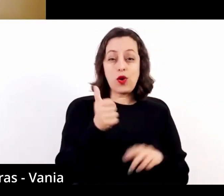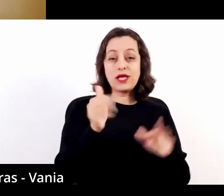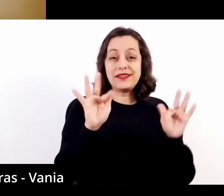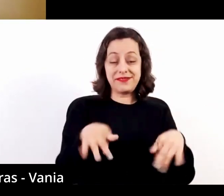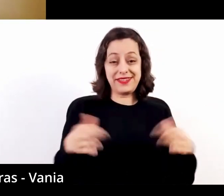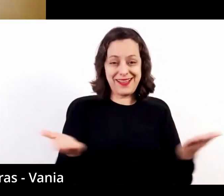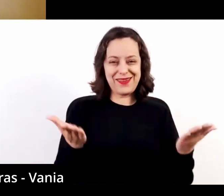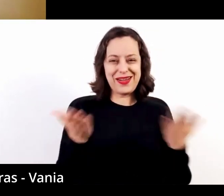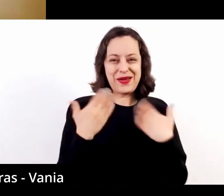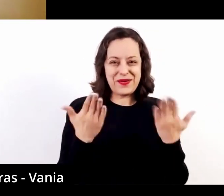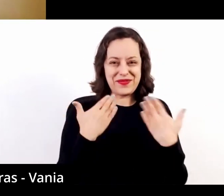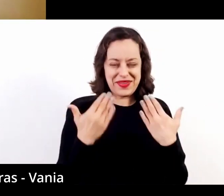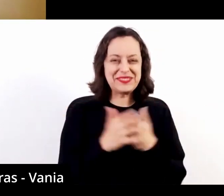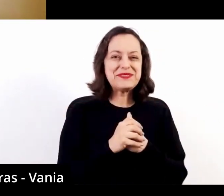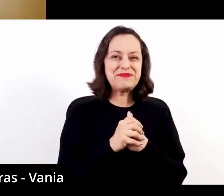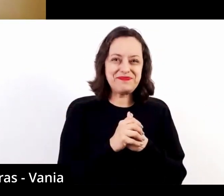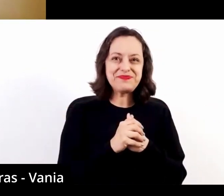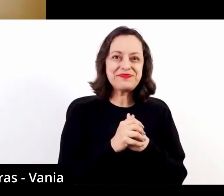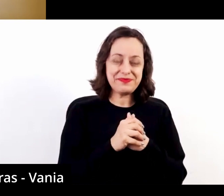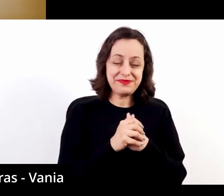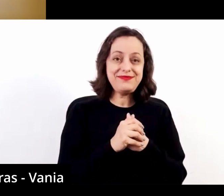terminar a nossa conversa,